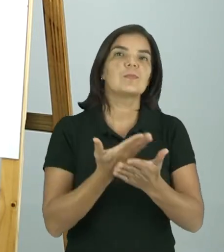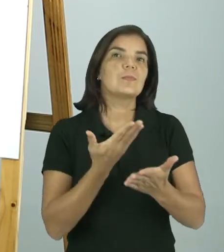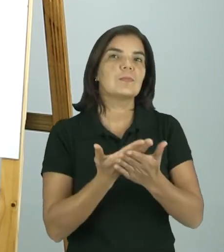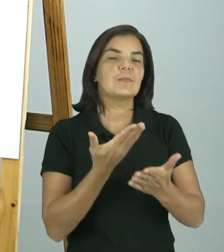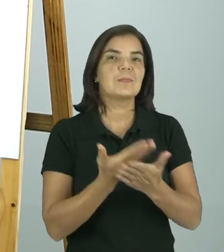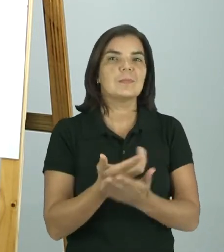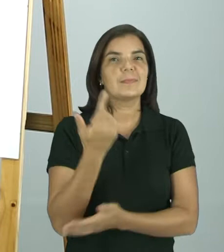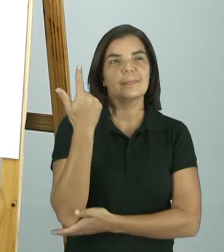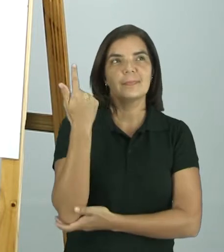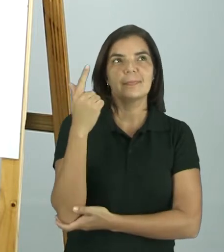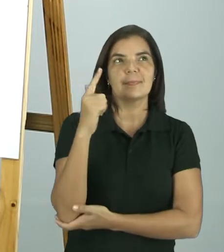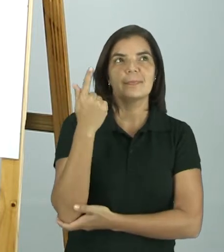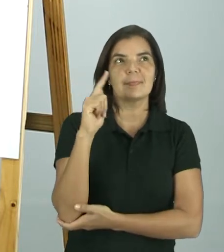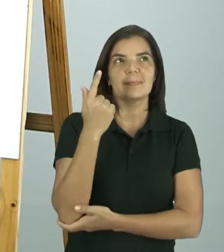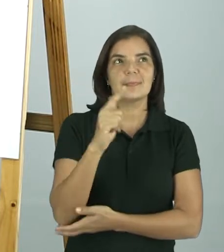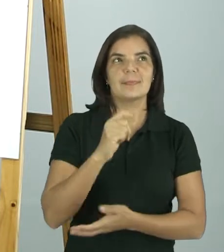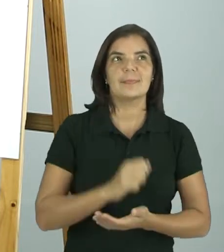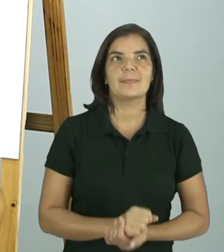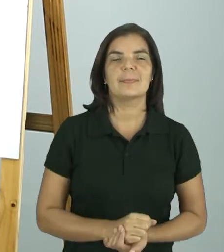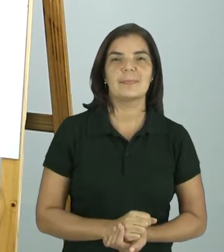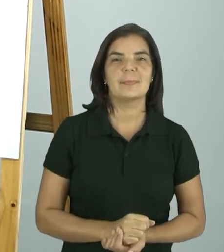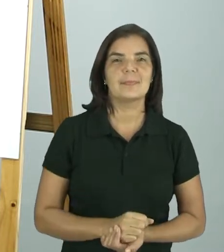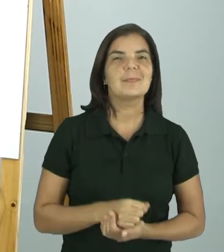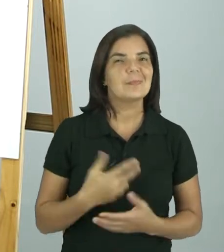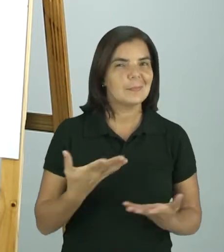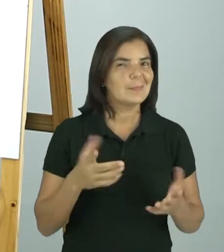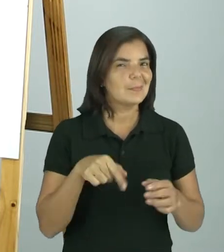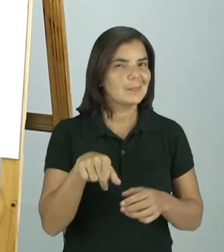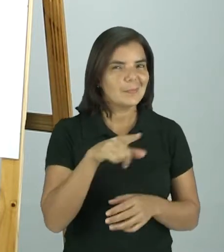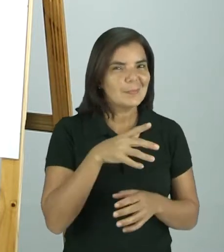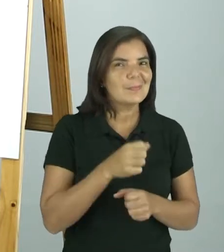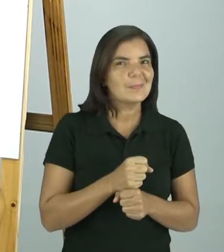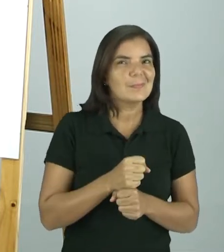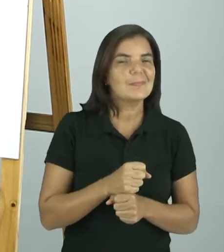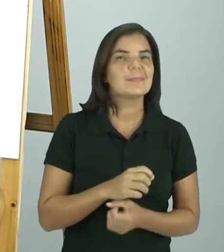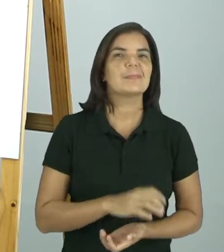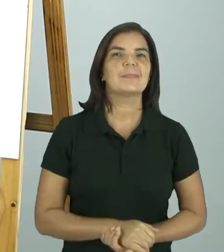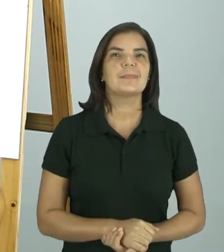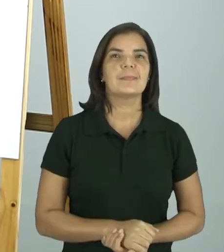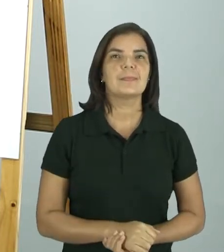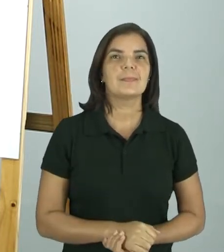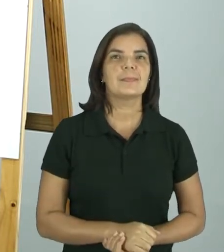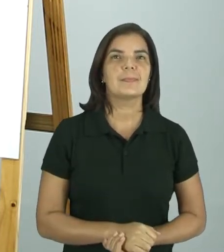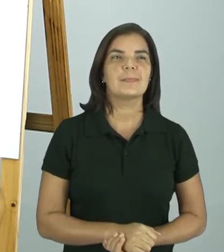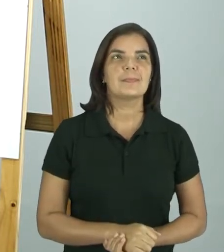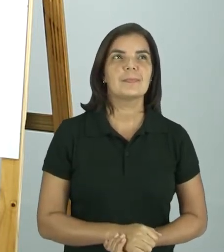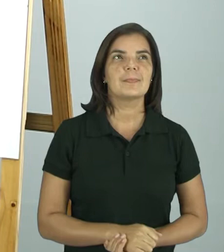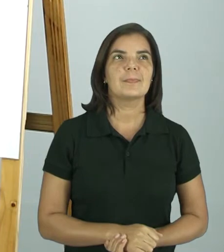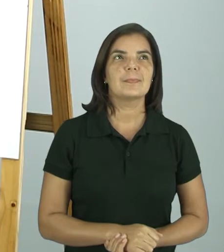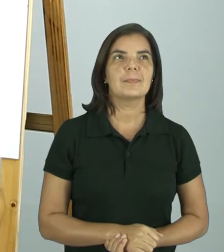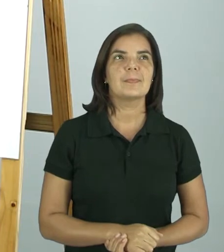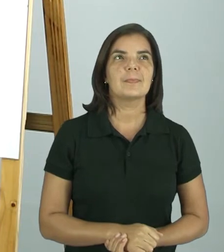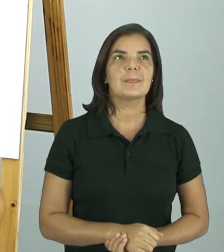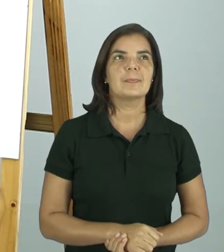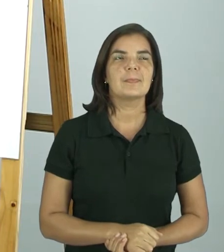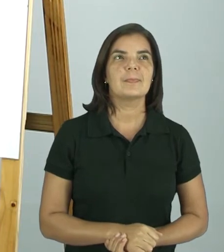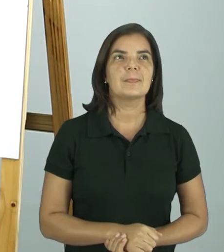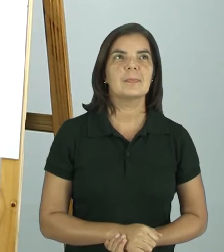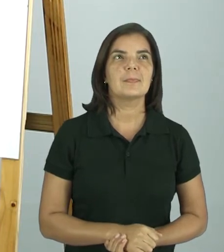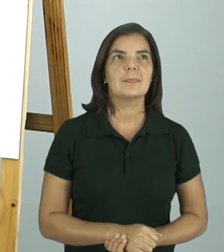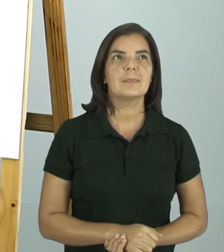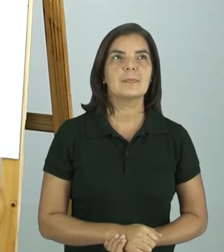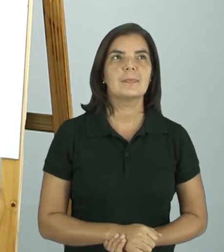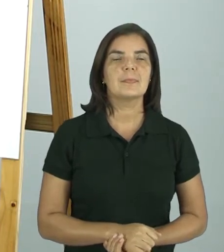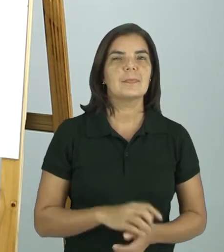é em Geografia. Estão preparados? Vamos lá! Mas eu não falei